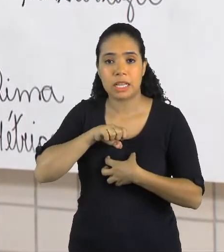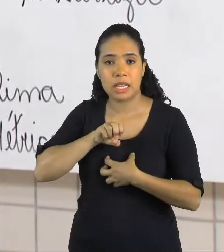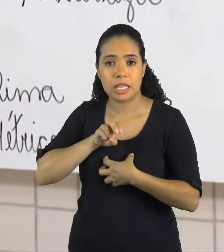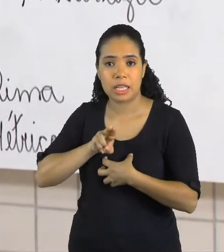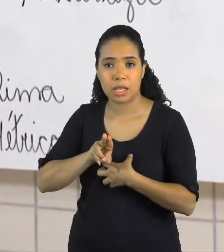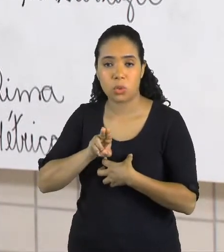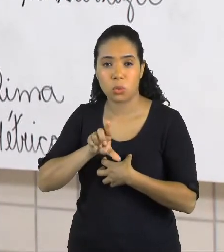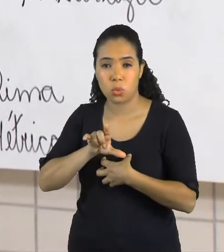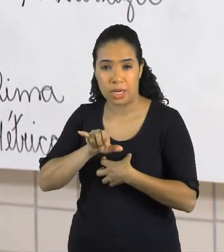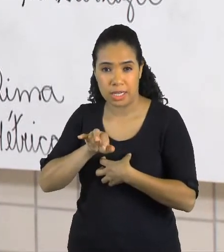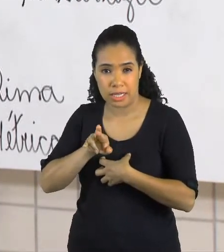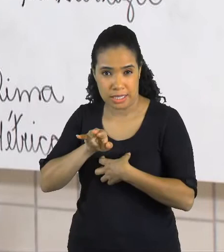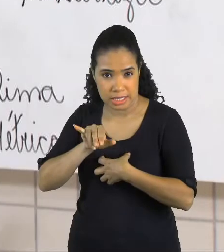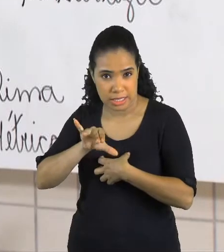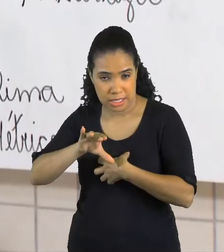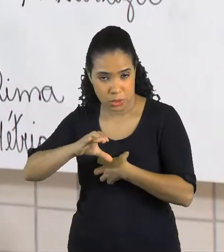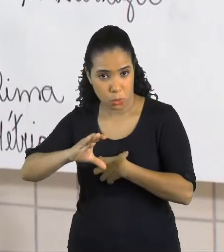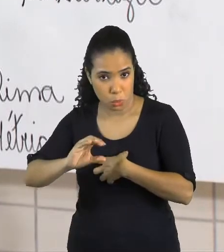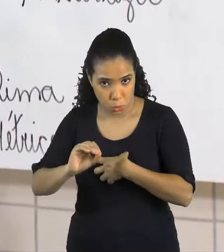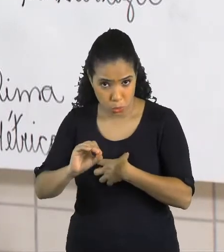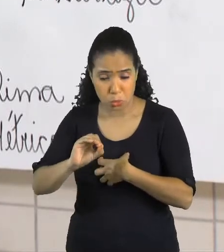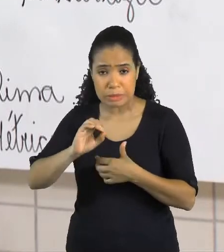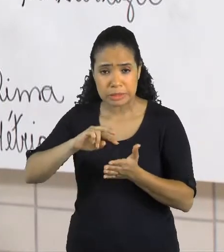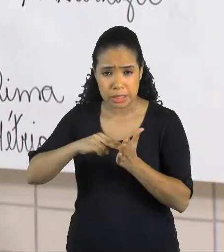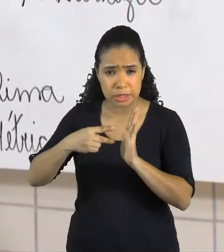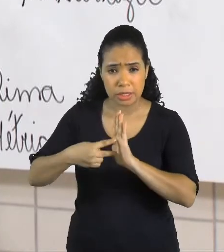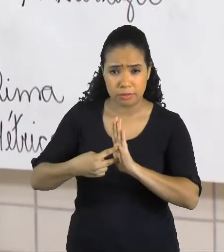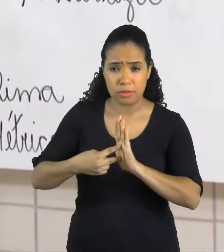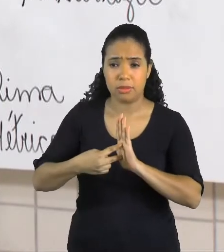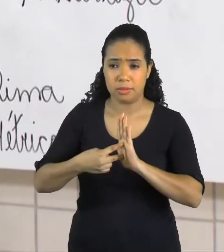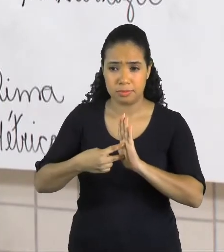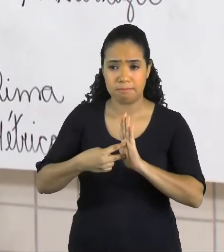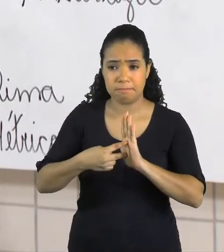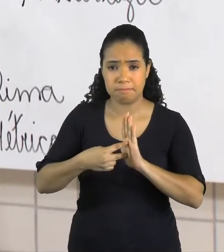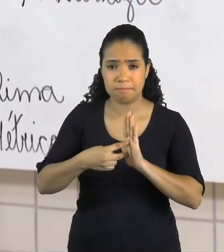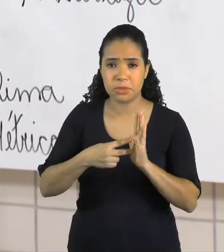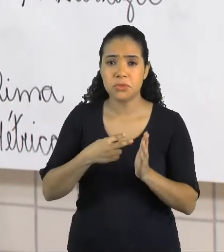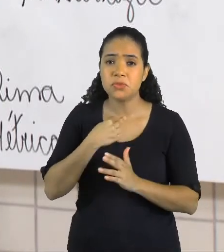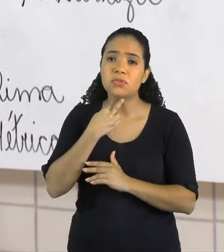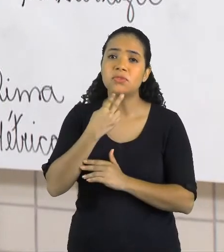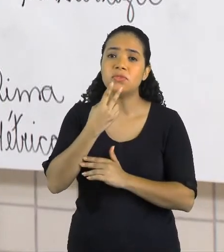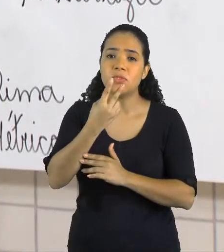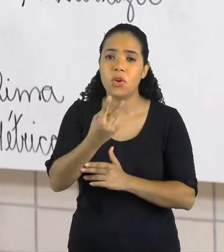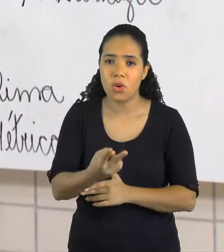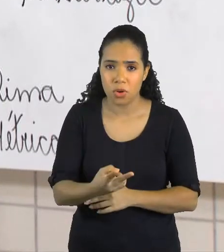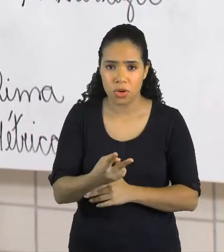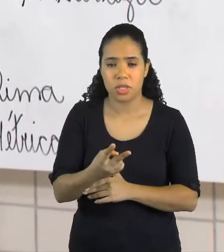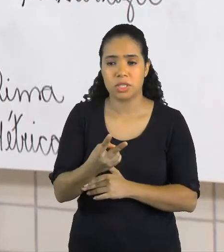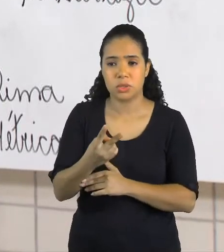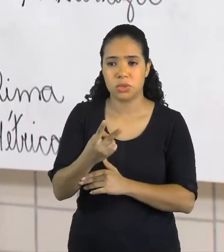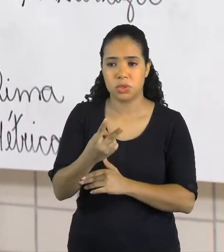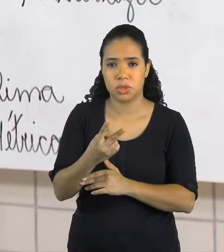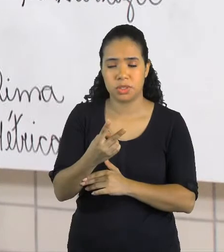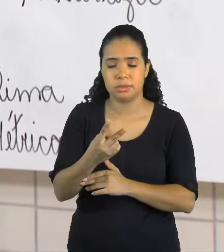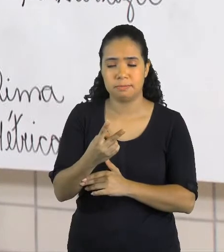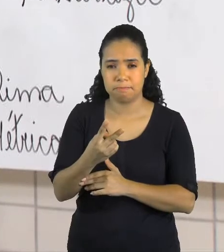sempre que eu falar eu lírico ou eu poético, eu estou falando na voz que fala, na